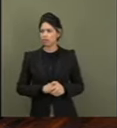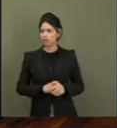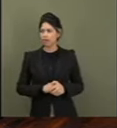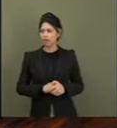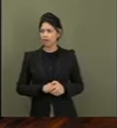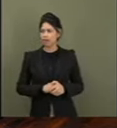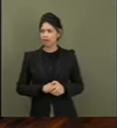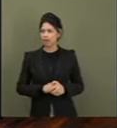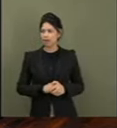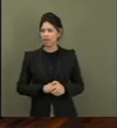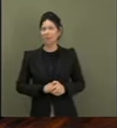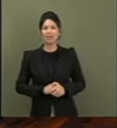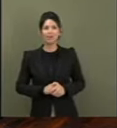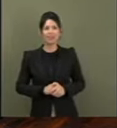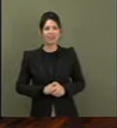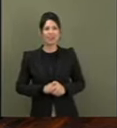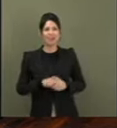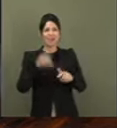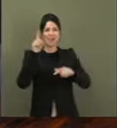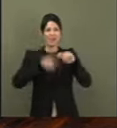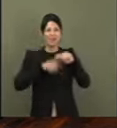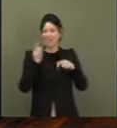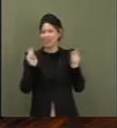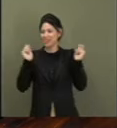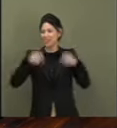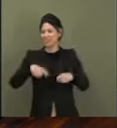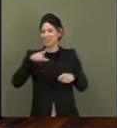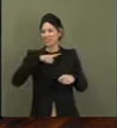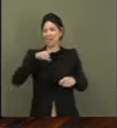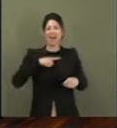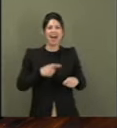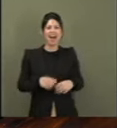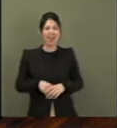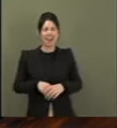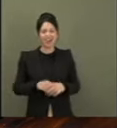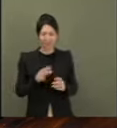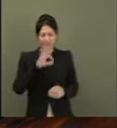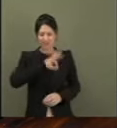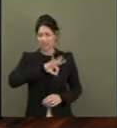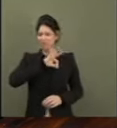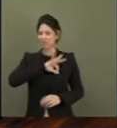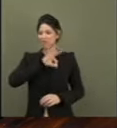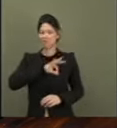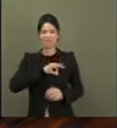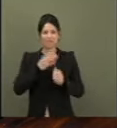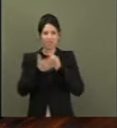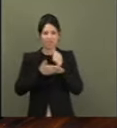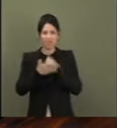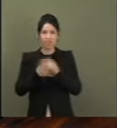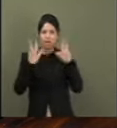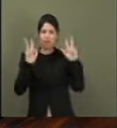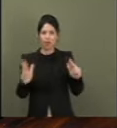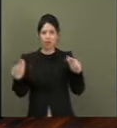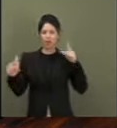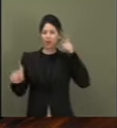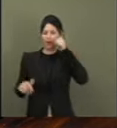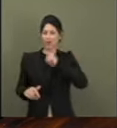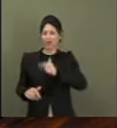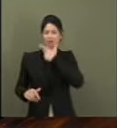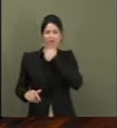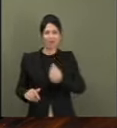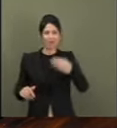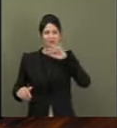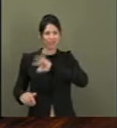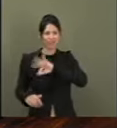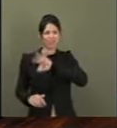Portanto, viva a lei da igualdade salarial entre homens e mulheres. Importante